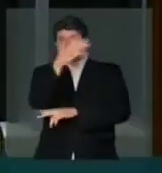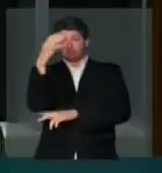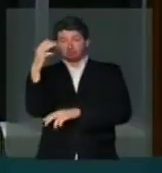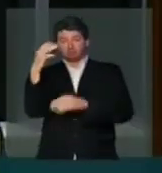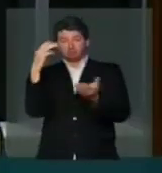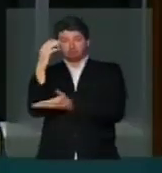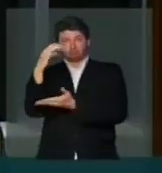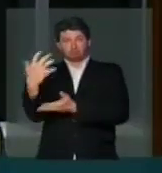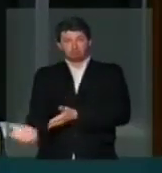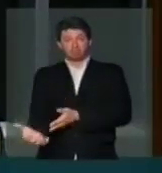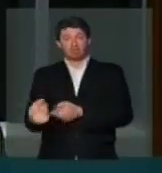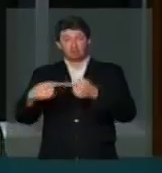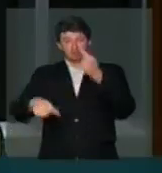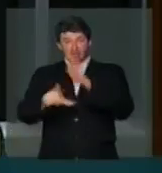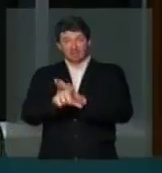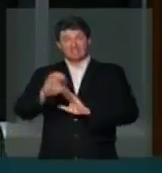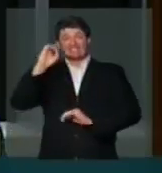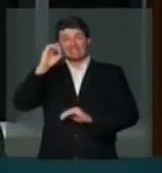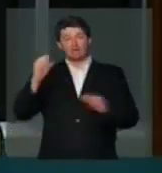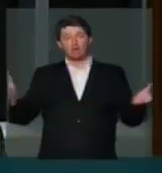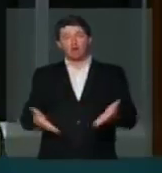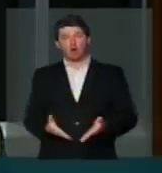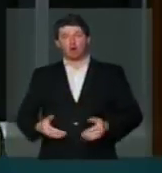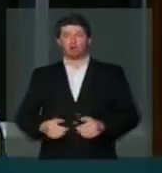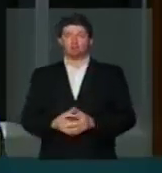ilegal zero já! Muito obrigado. Muito obrigado.